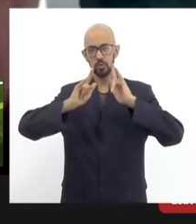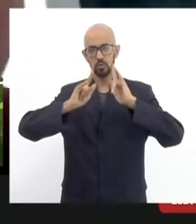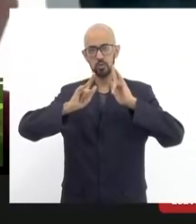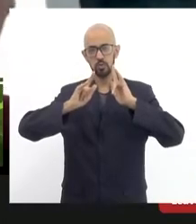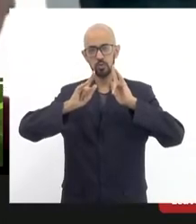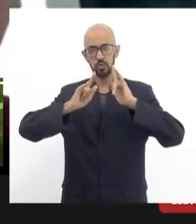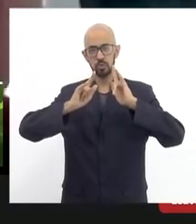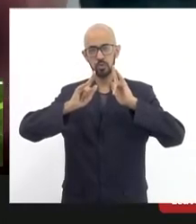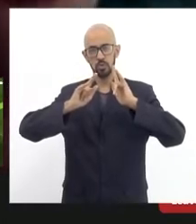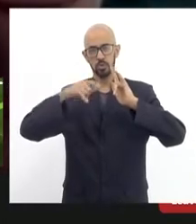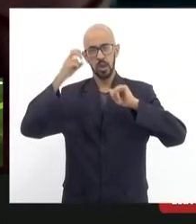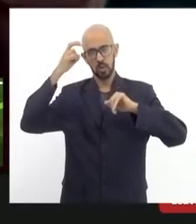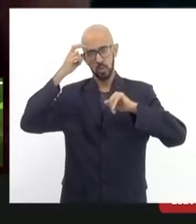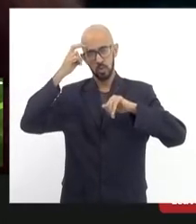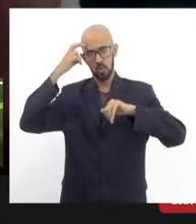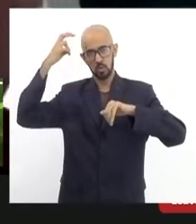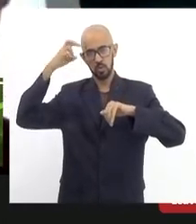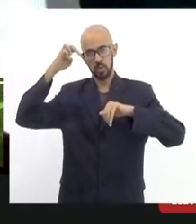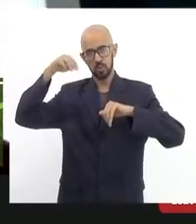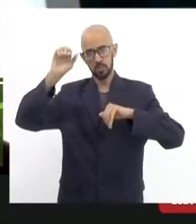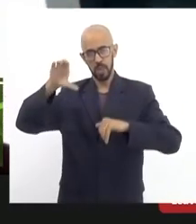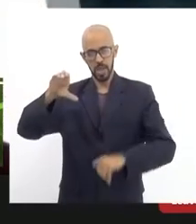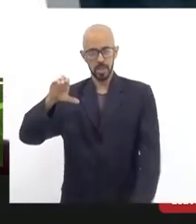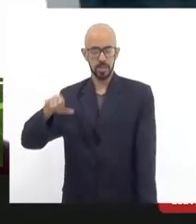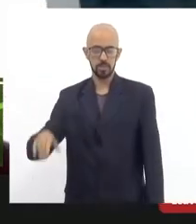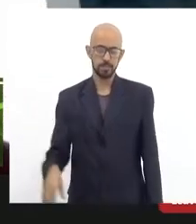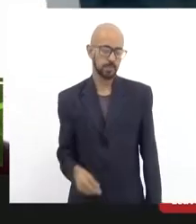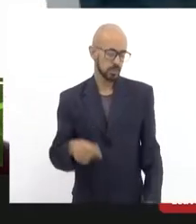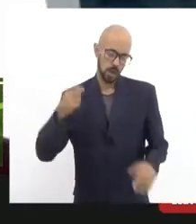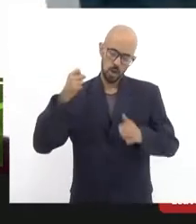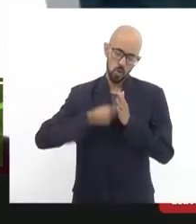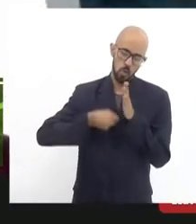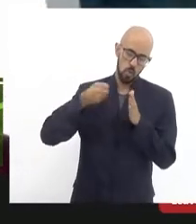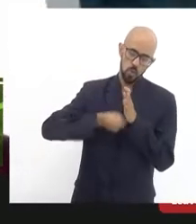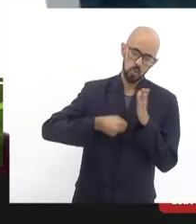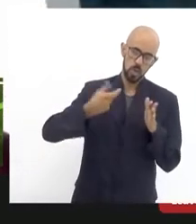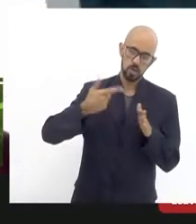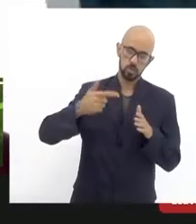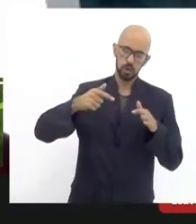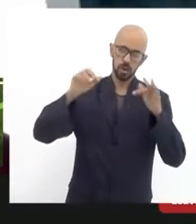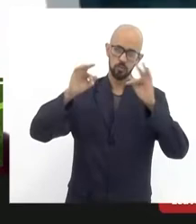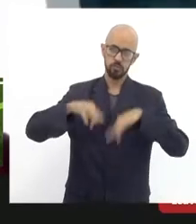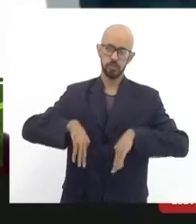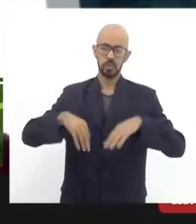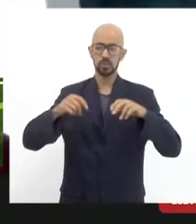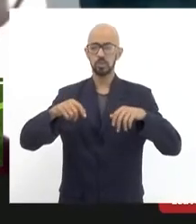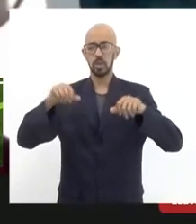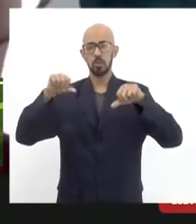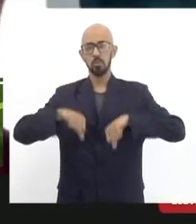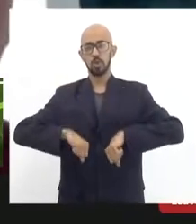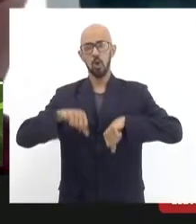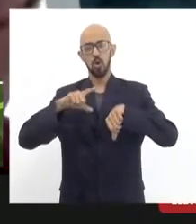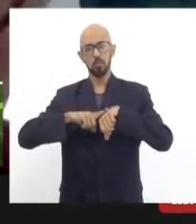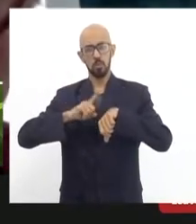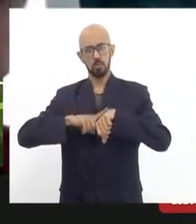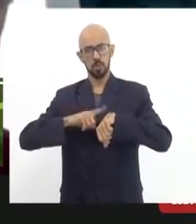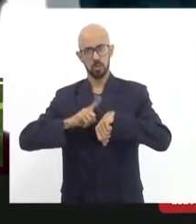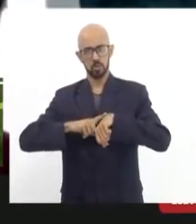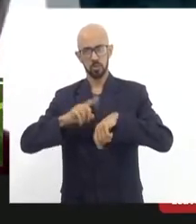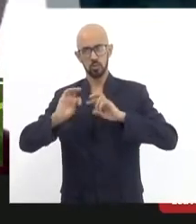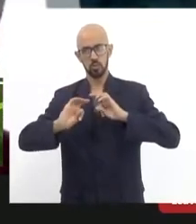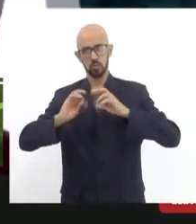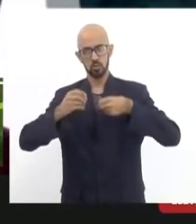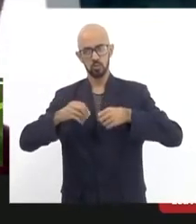e do MEC essa luta não tem fim mas tem momentos um pouquinho melhores nós estamos no pior possível então tudo já